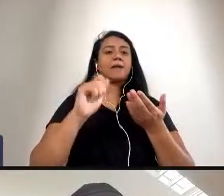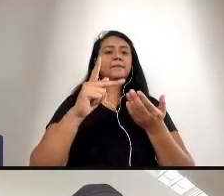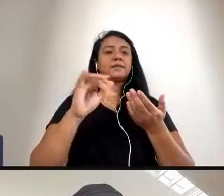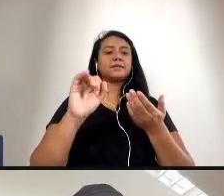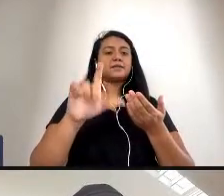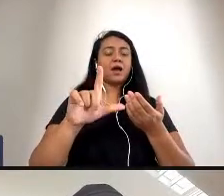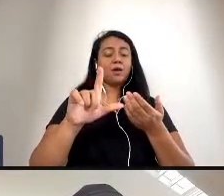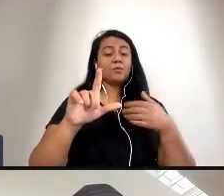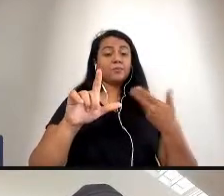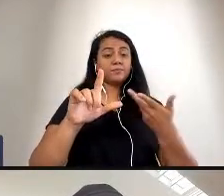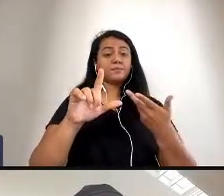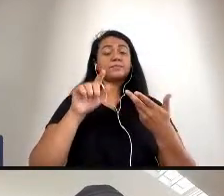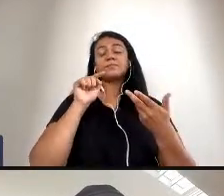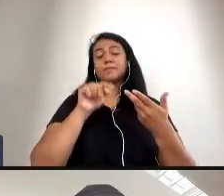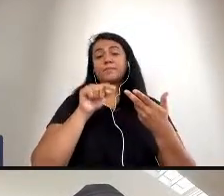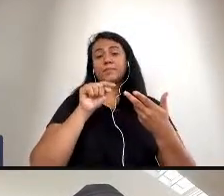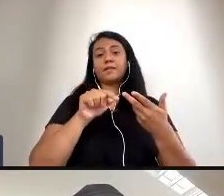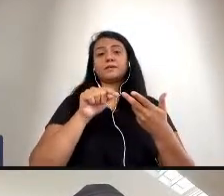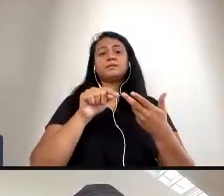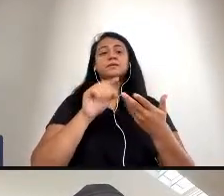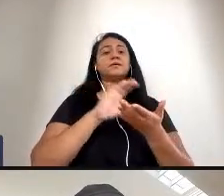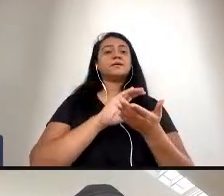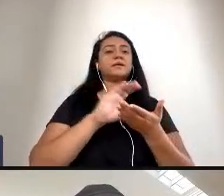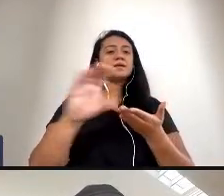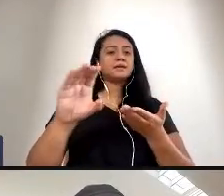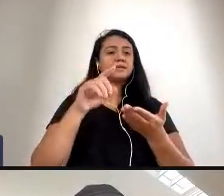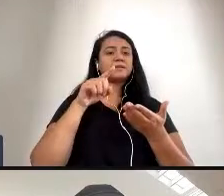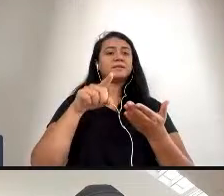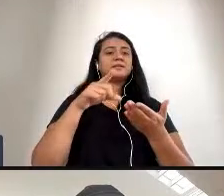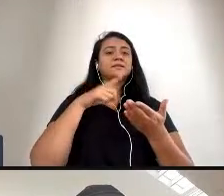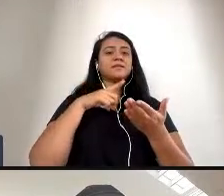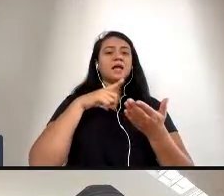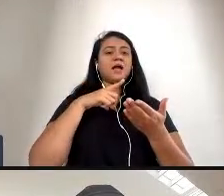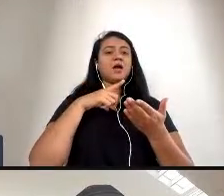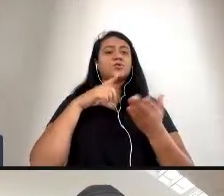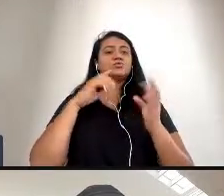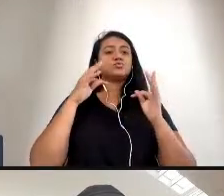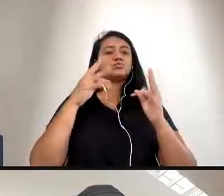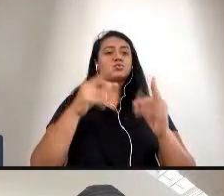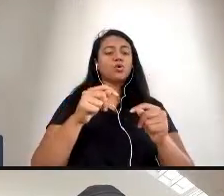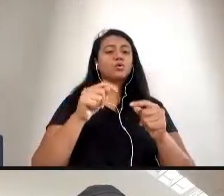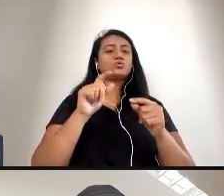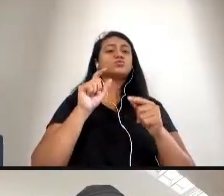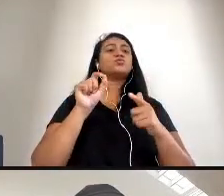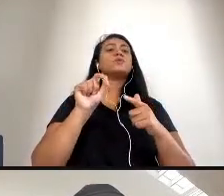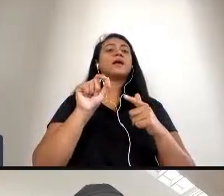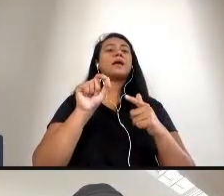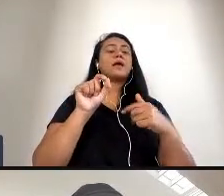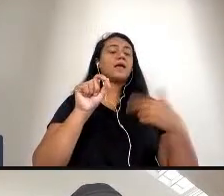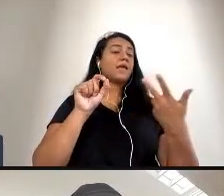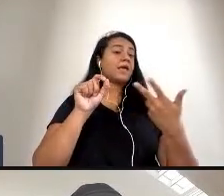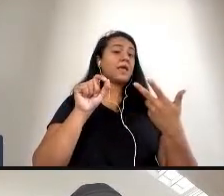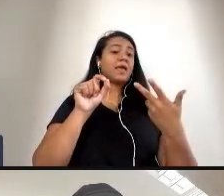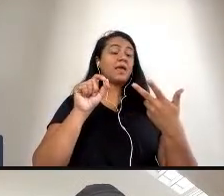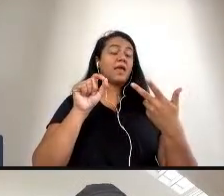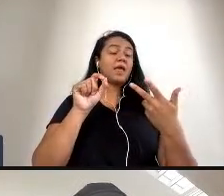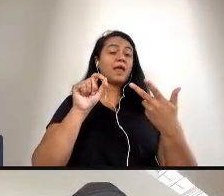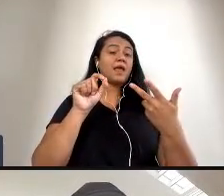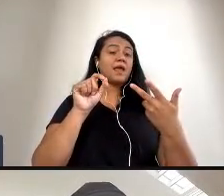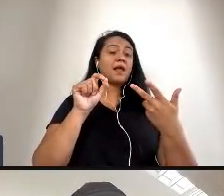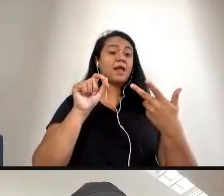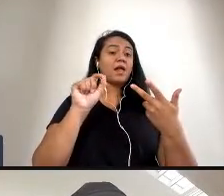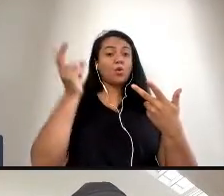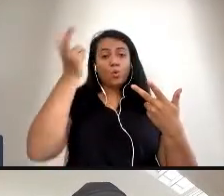colocando todos os bens culturais em containers ou seja se tornou uma